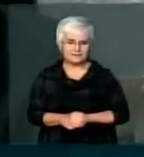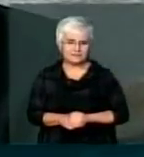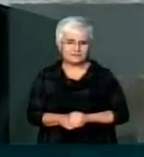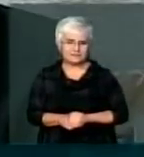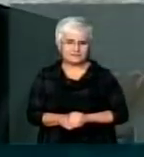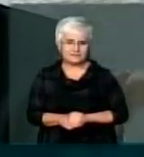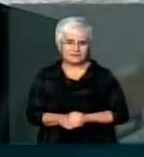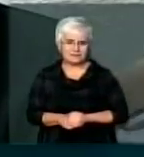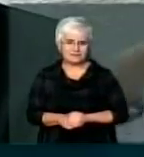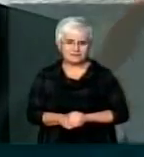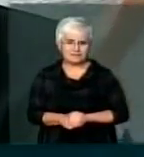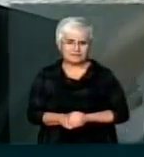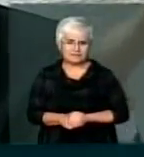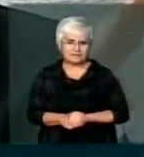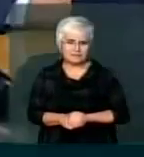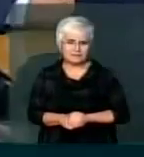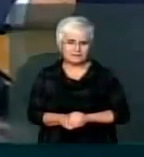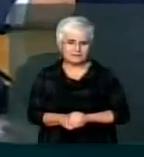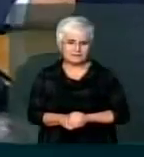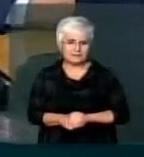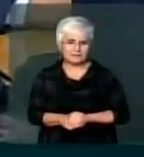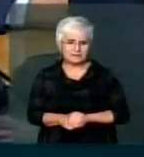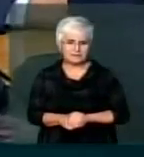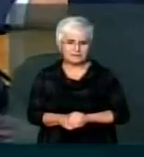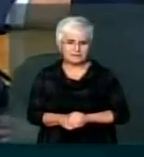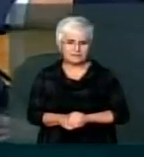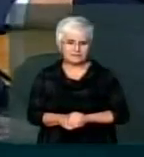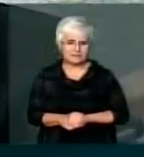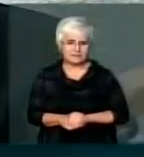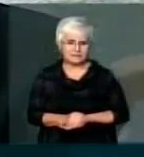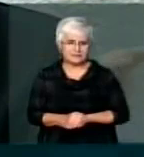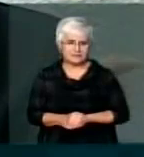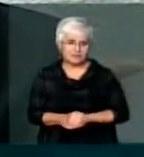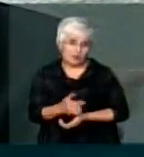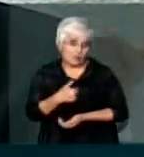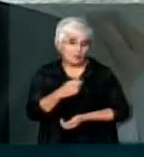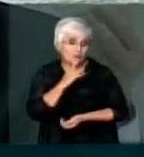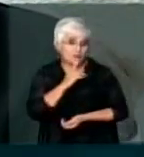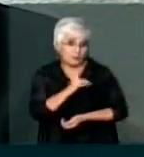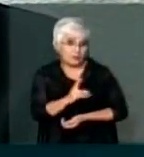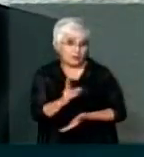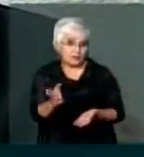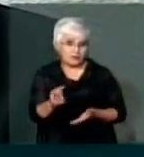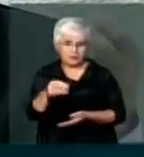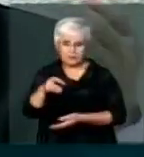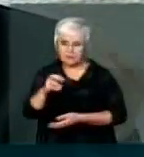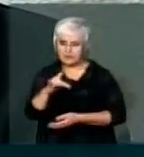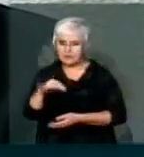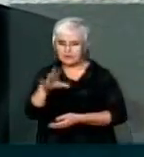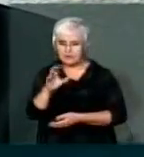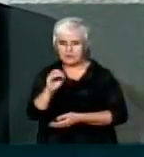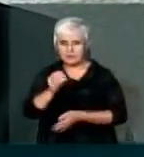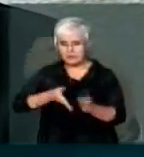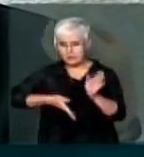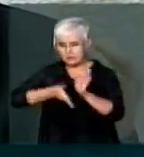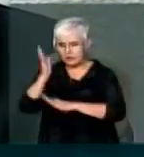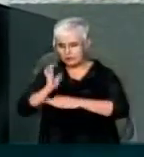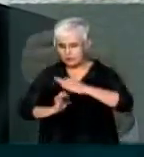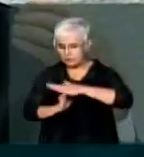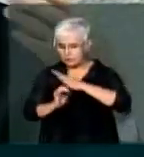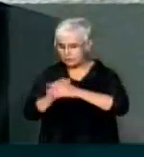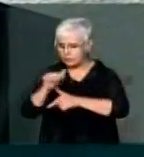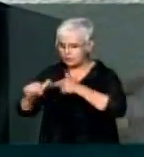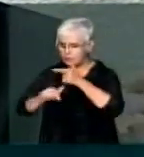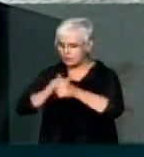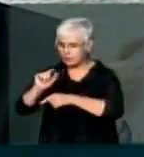desculpe, deputado. Mas vamos lá, vamos lá. Não, eu não quero entrar... Por favor. Não, estou respondendo. Estou dizendo... O Marcelo Melo saiu da empresa e foi